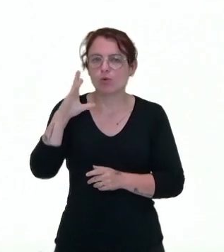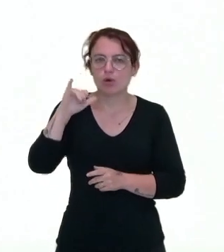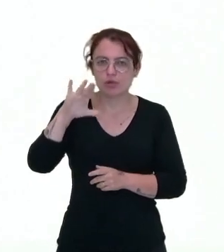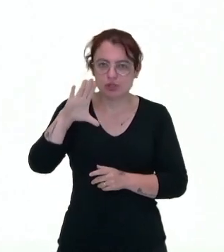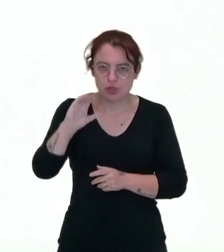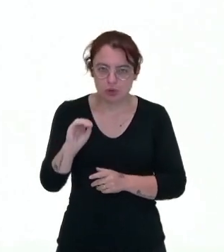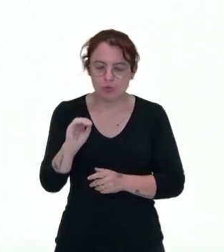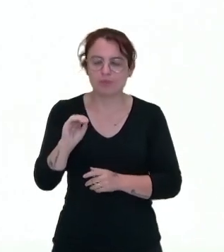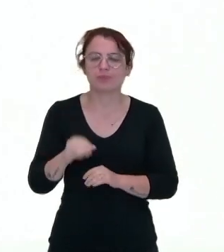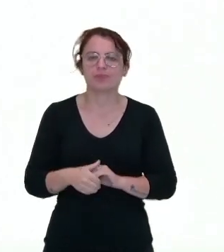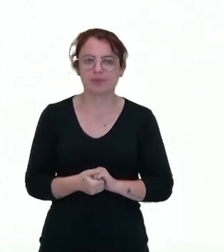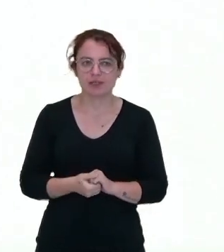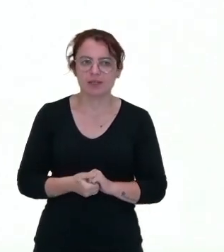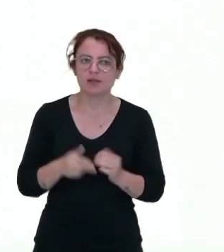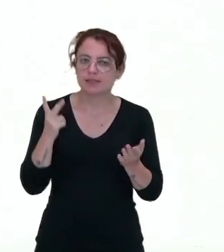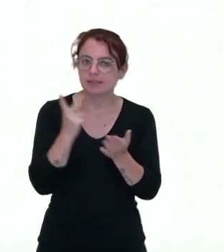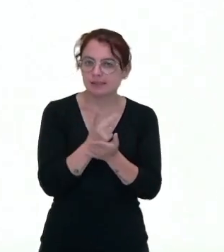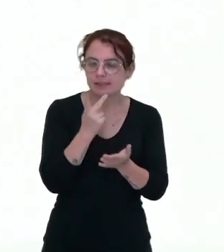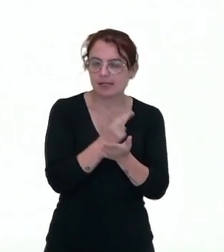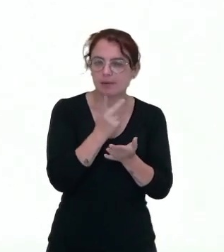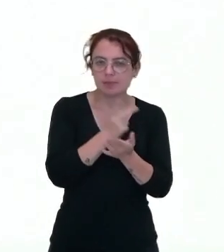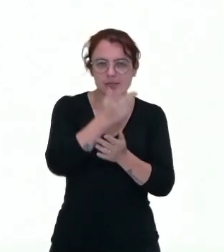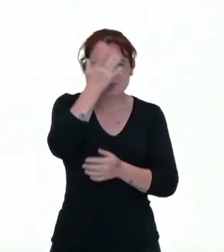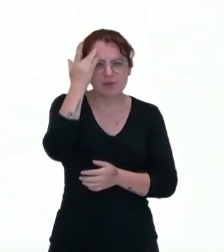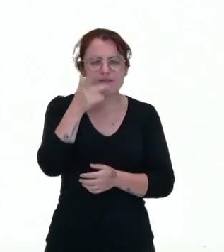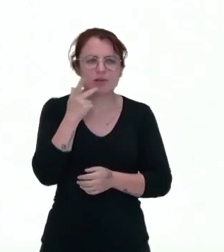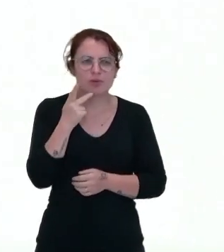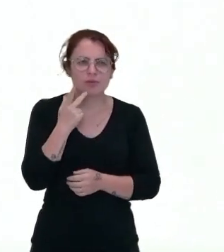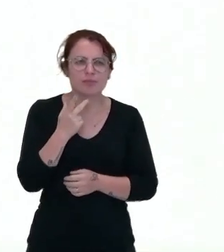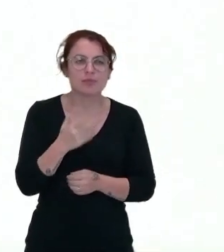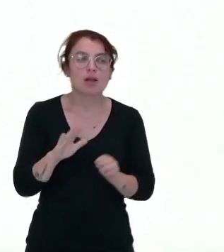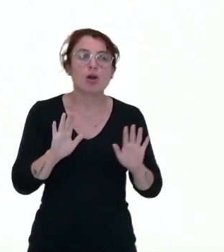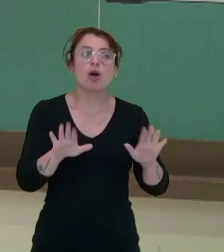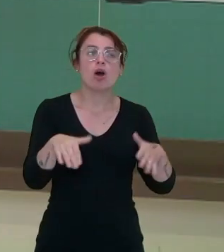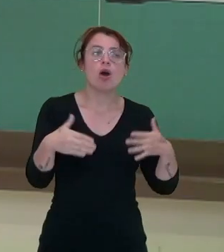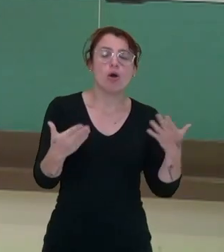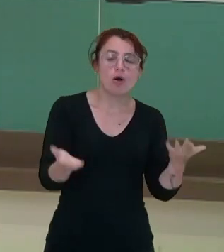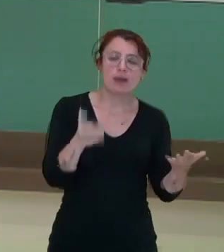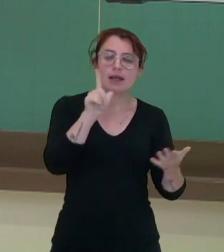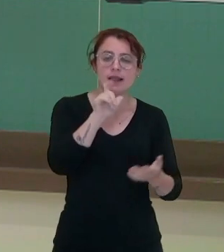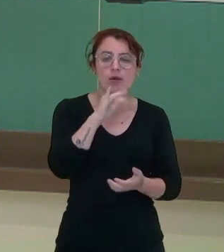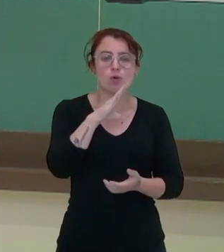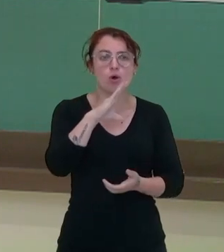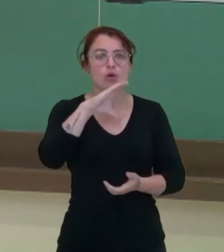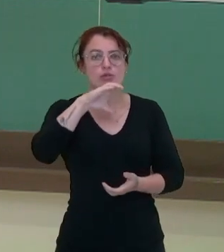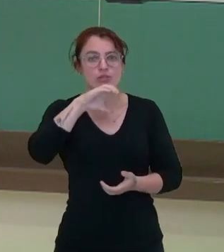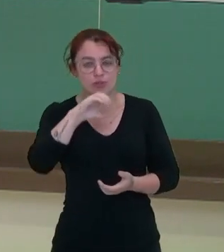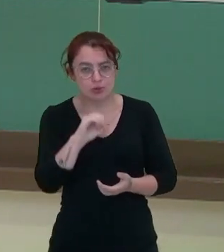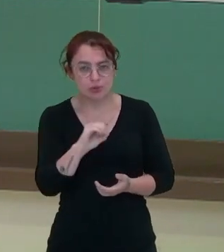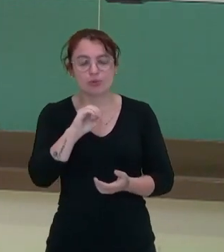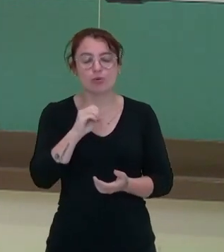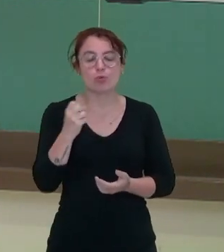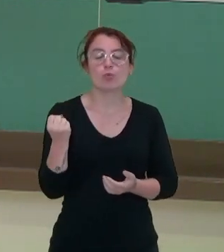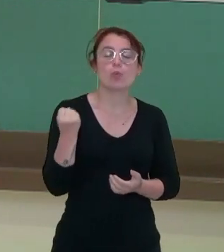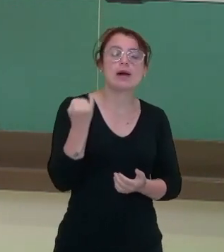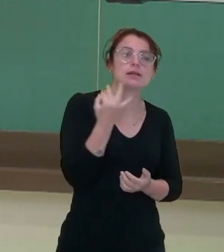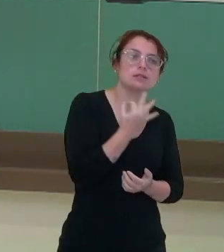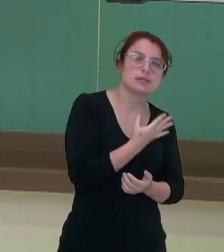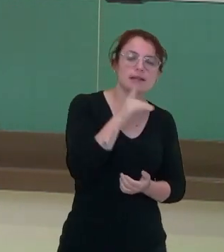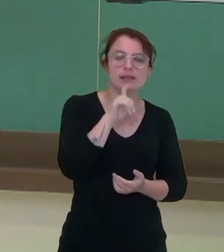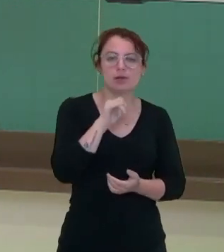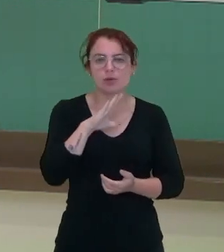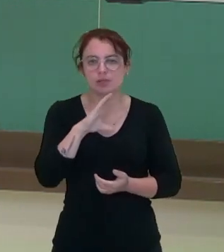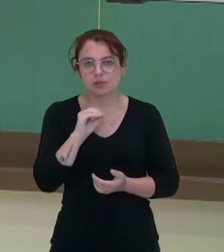É a mesma coisa. Toda vez que uma pessoa falar, olha os leucócitos, a quantidade de leucócitos,